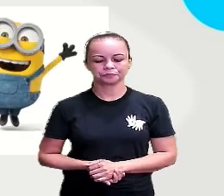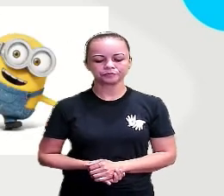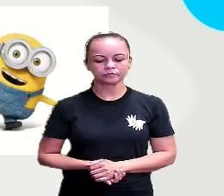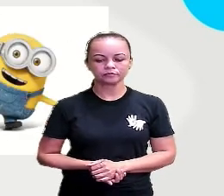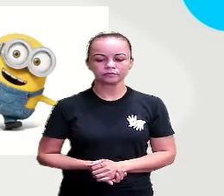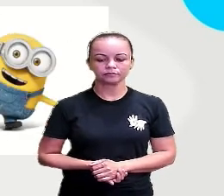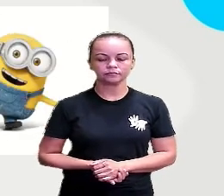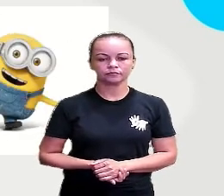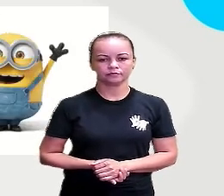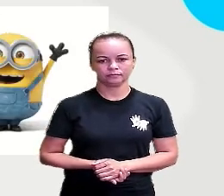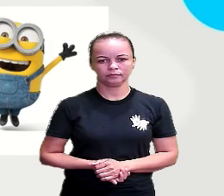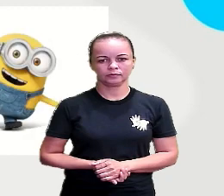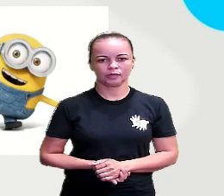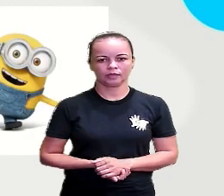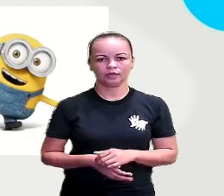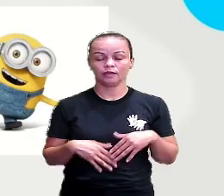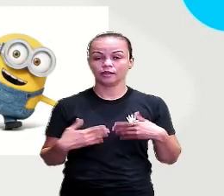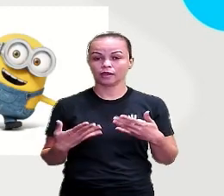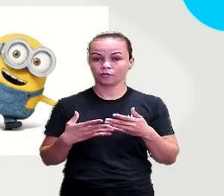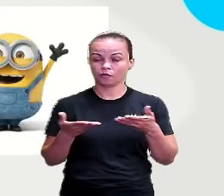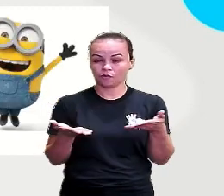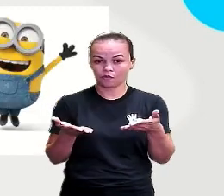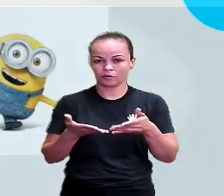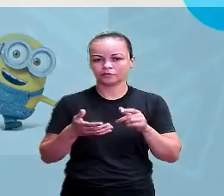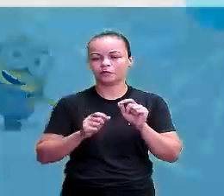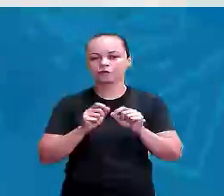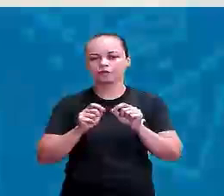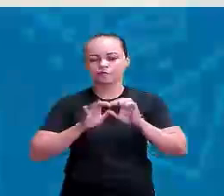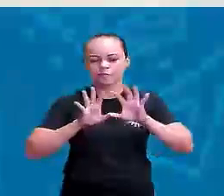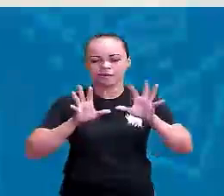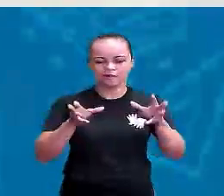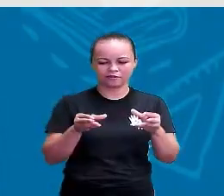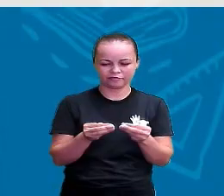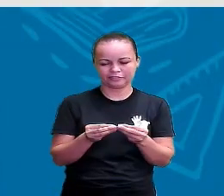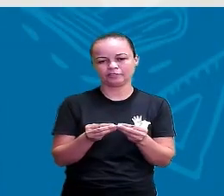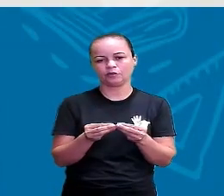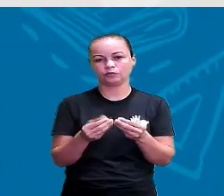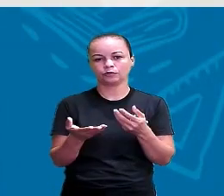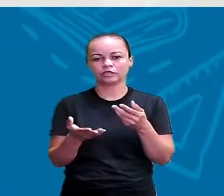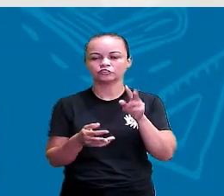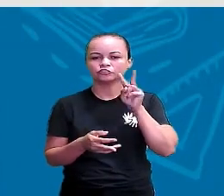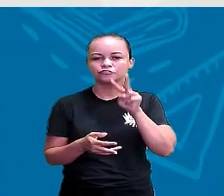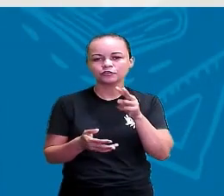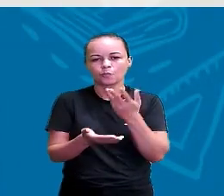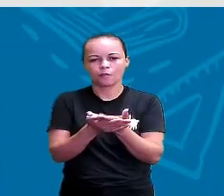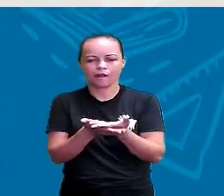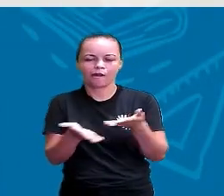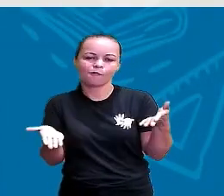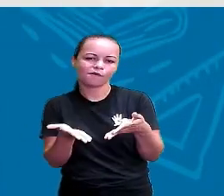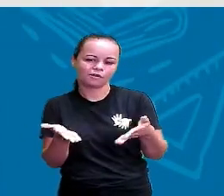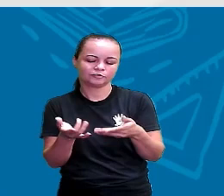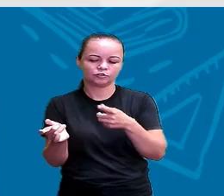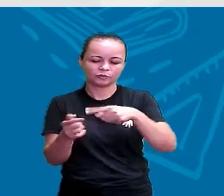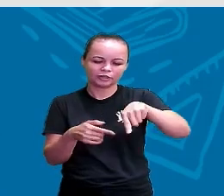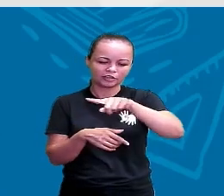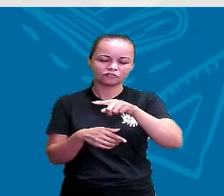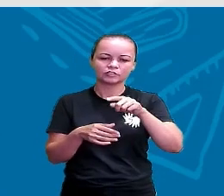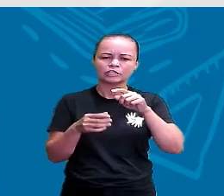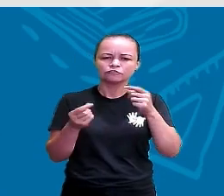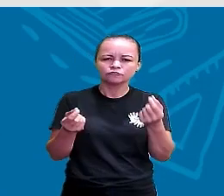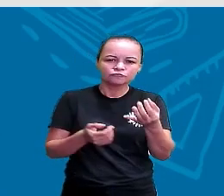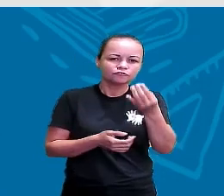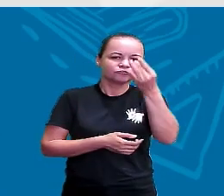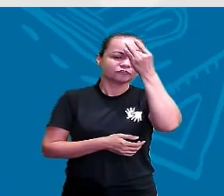E aí, eu vou fazer uma pequena revisão com vocês do que a gente viu na aula de hoje, para vocês fixarem melhor esse conteúdo.